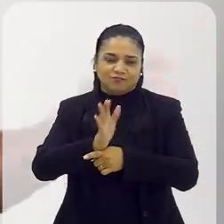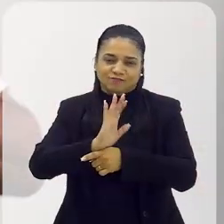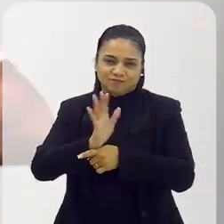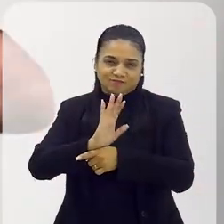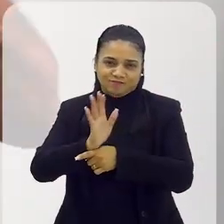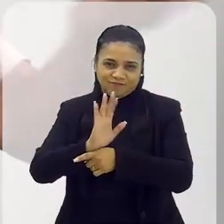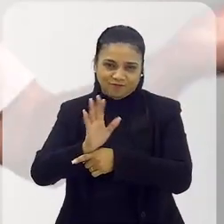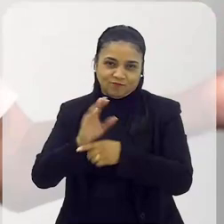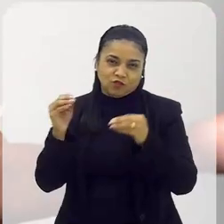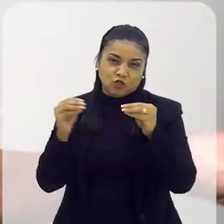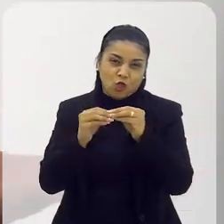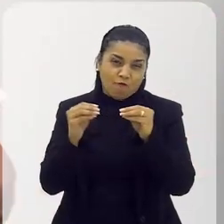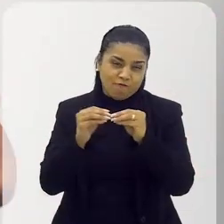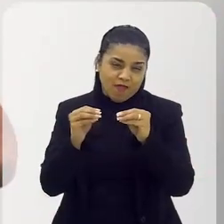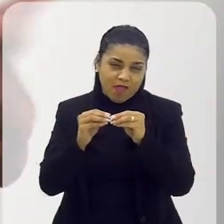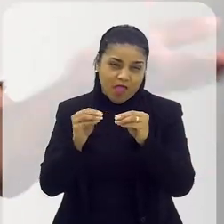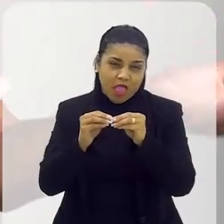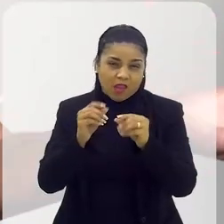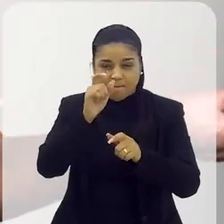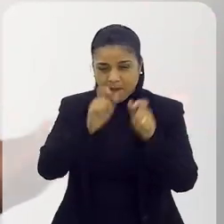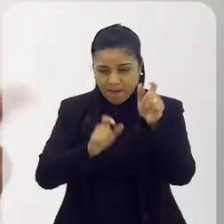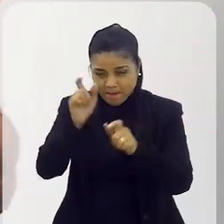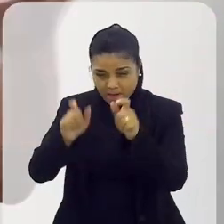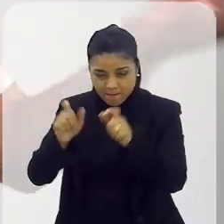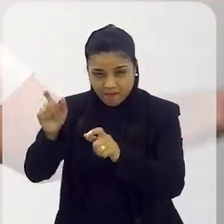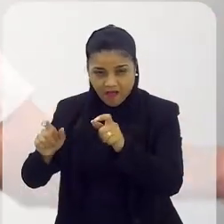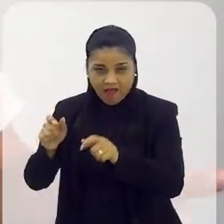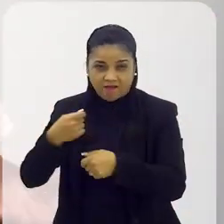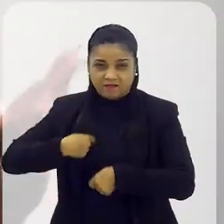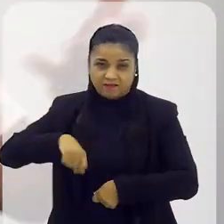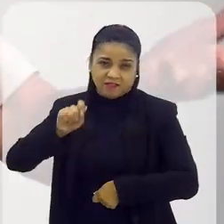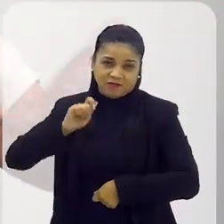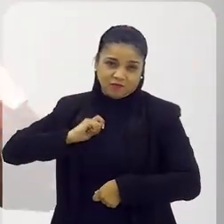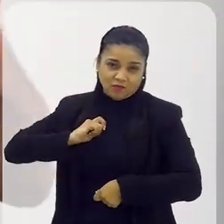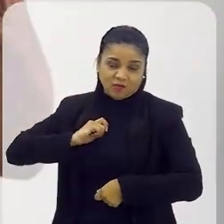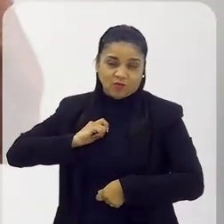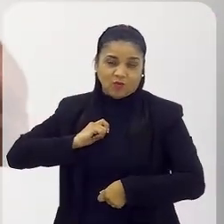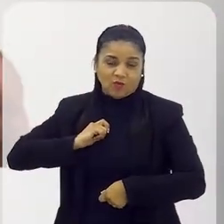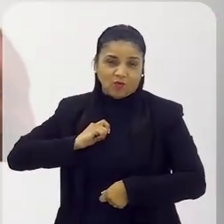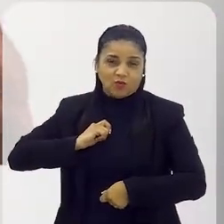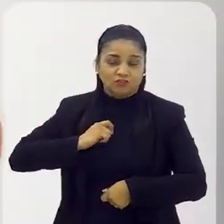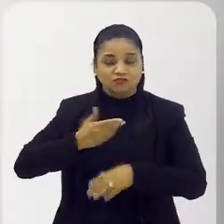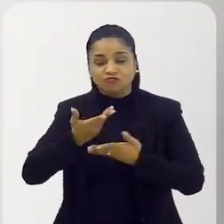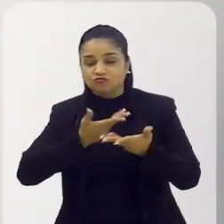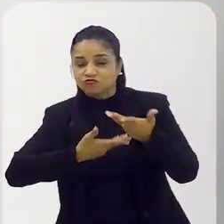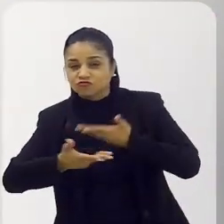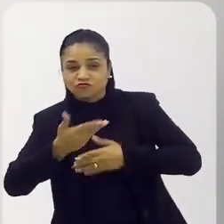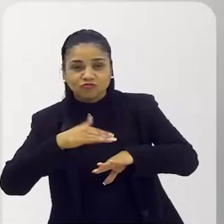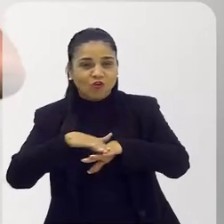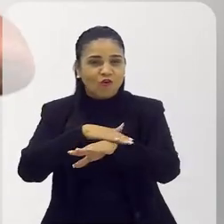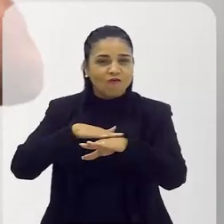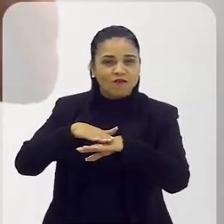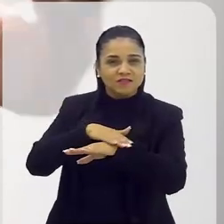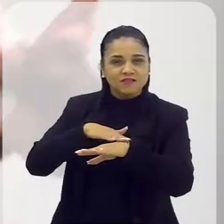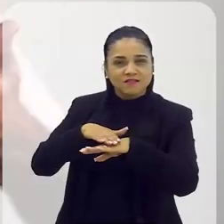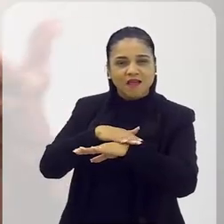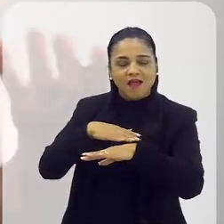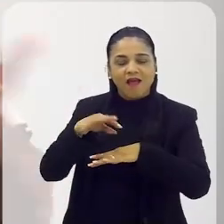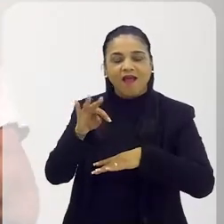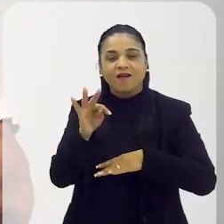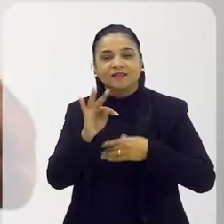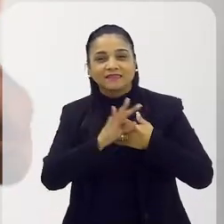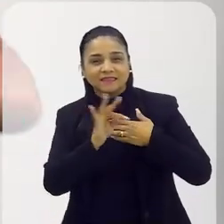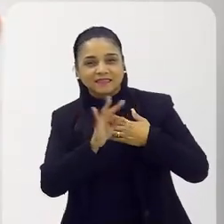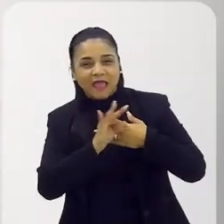série, a um elenco de uma novela, que é uma coisa gigantesca, os atores têm mais facilidade dos elencos de conversar, os técnicos de